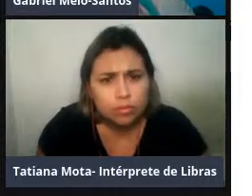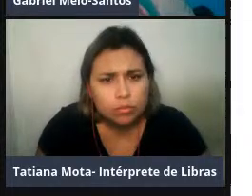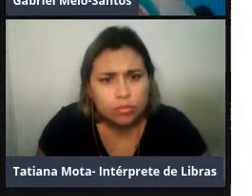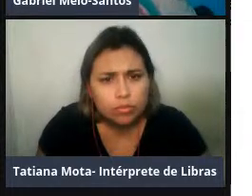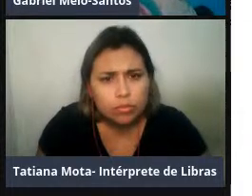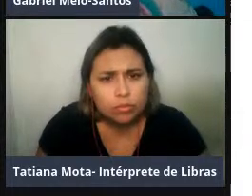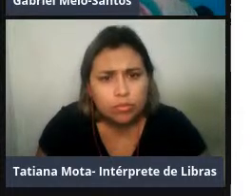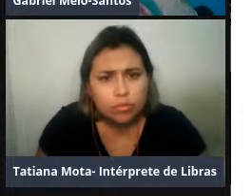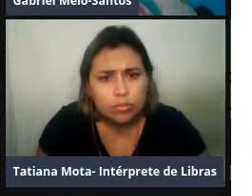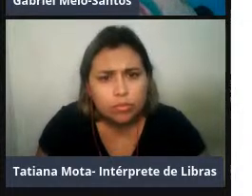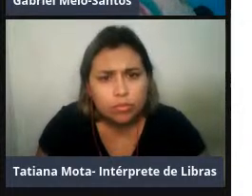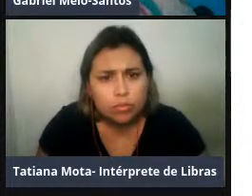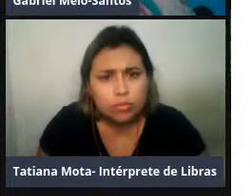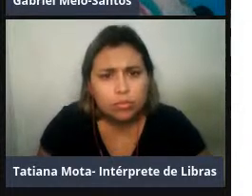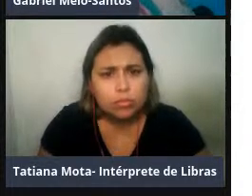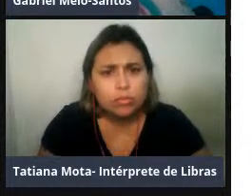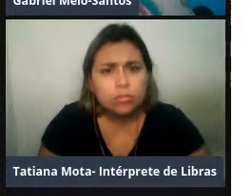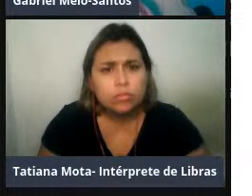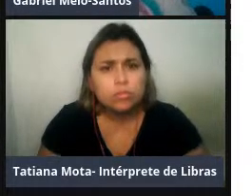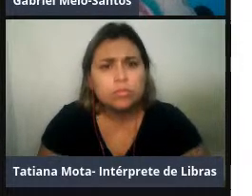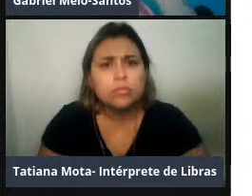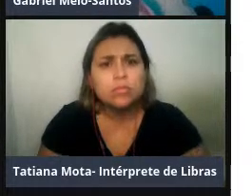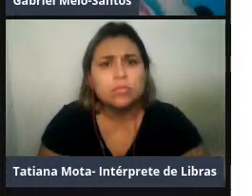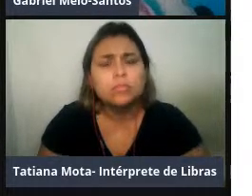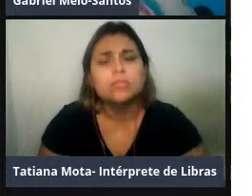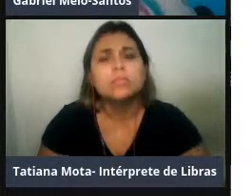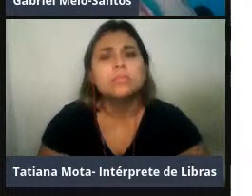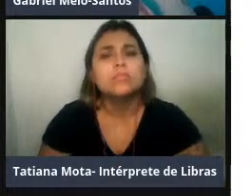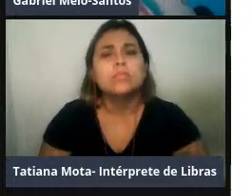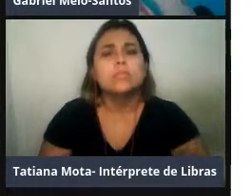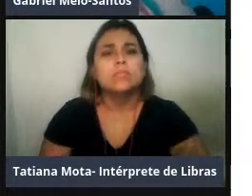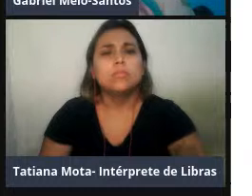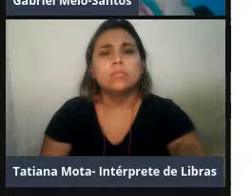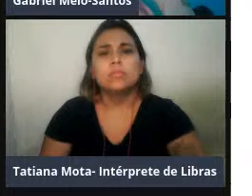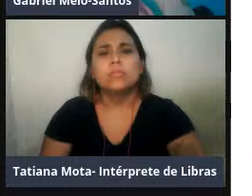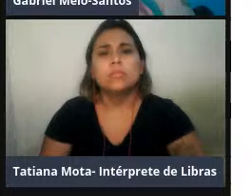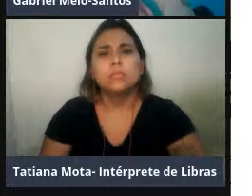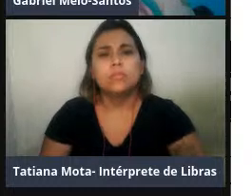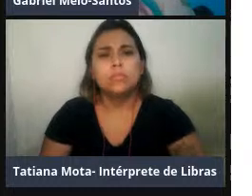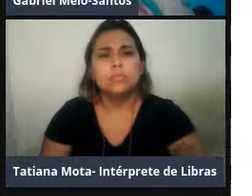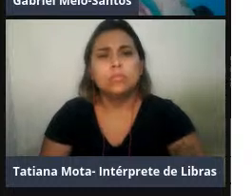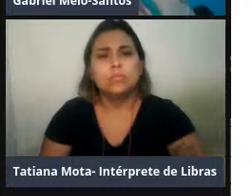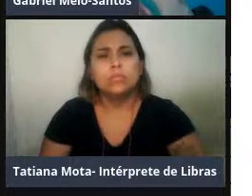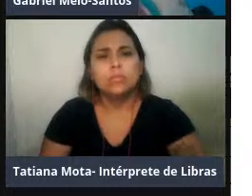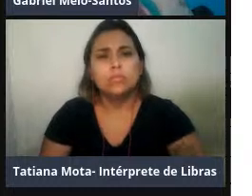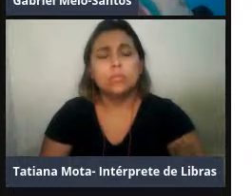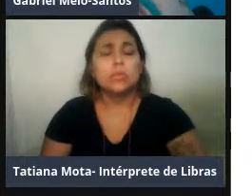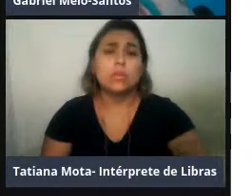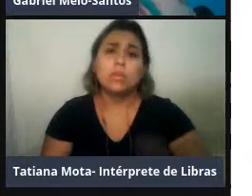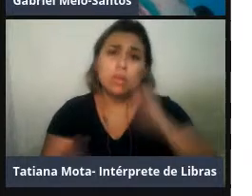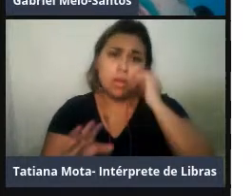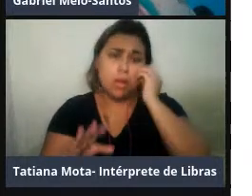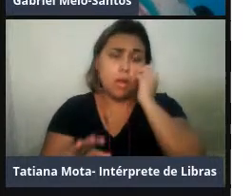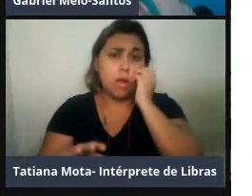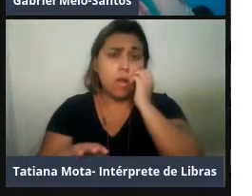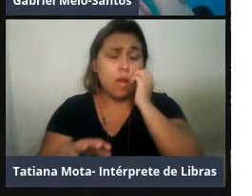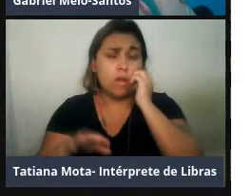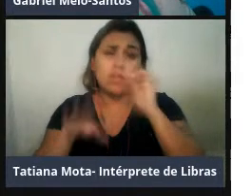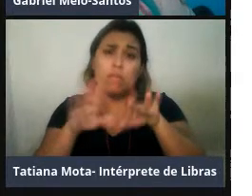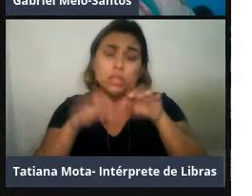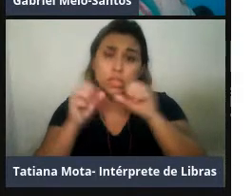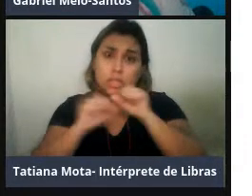dinâmica mais caótica, menos periódica, podem estar relacionadas ao estresse, como o choro de um bebê, por exemplo,